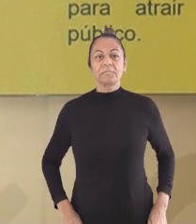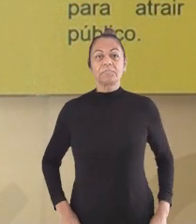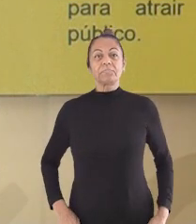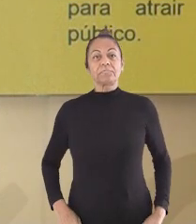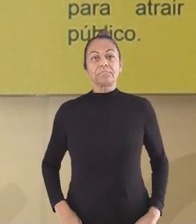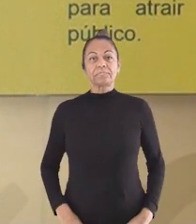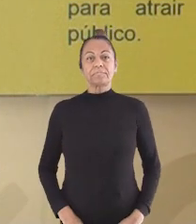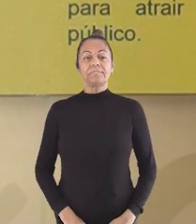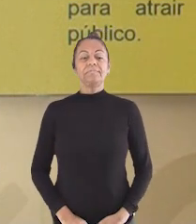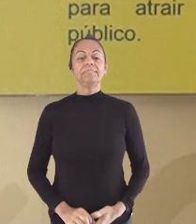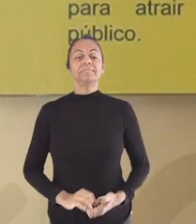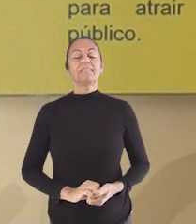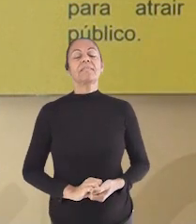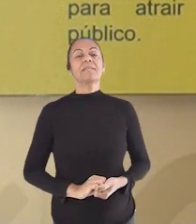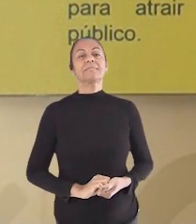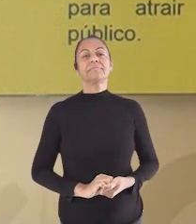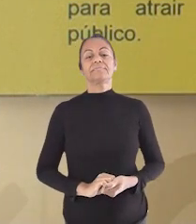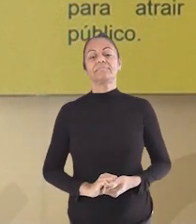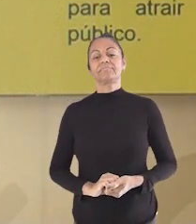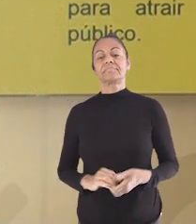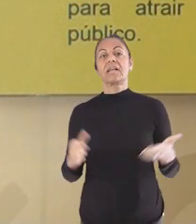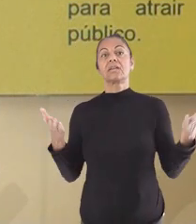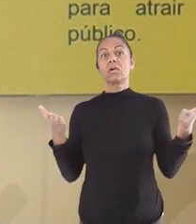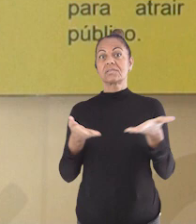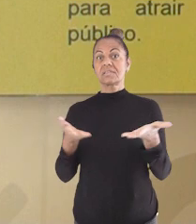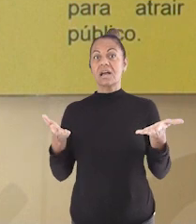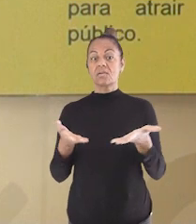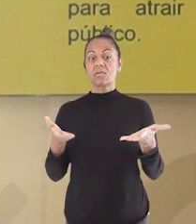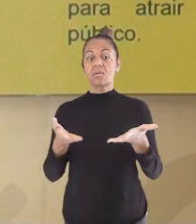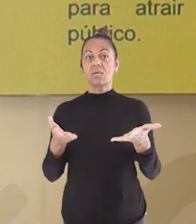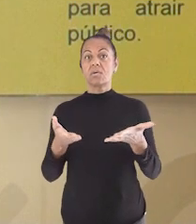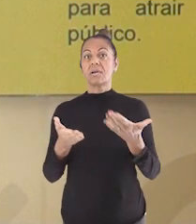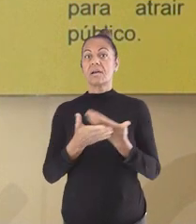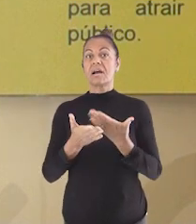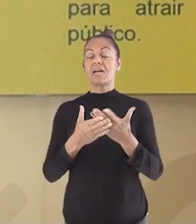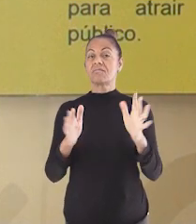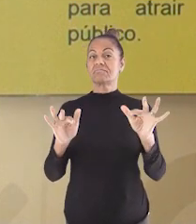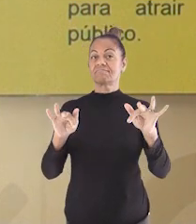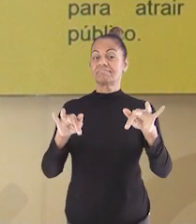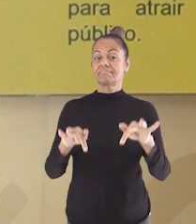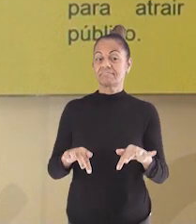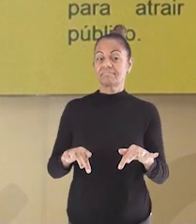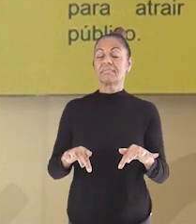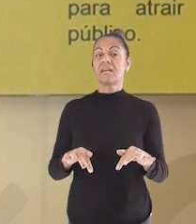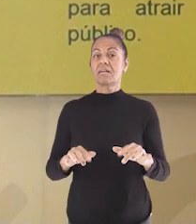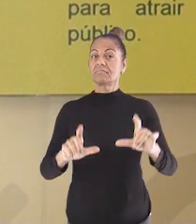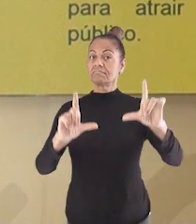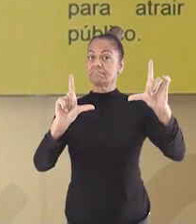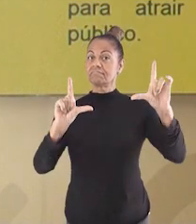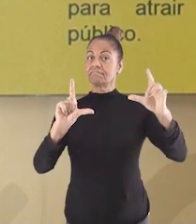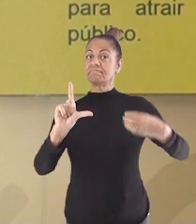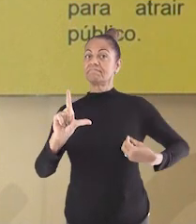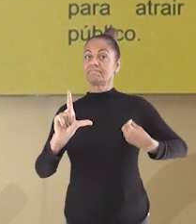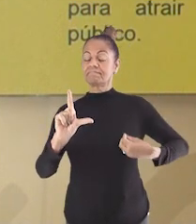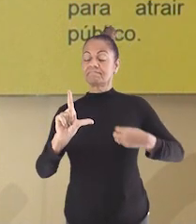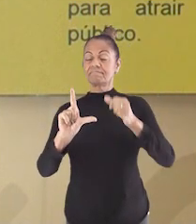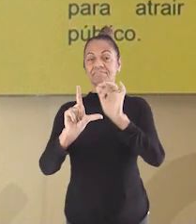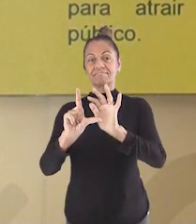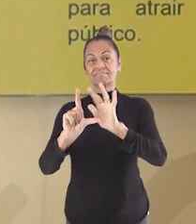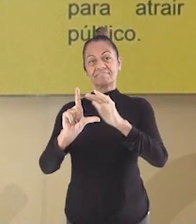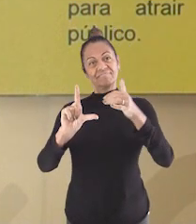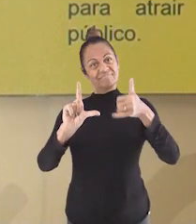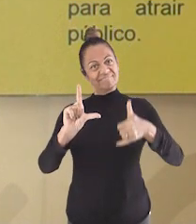Última chamada para colocar seu nome na lista de presença. É só apontar a câmera para o QR Code que está aparecendo na tela,